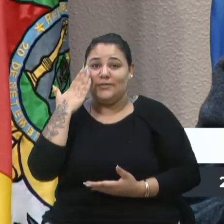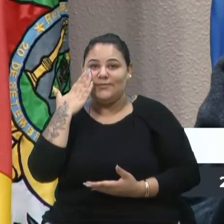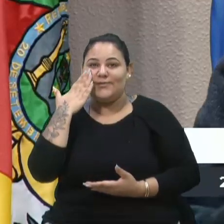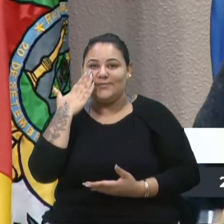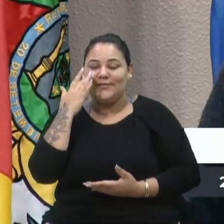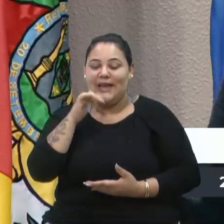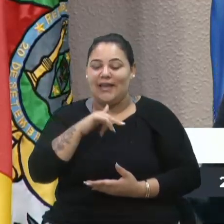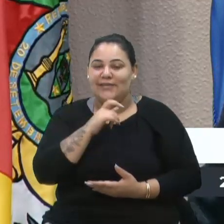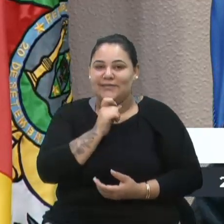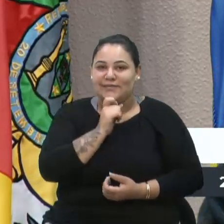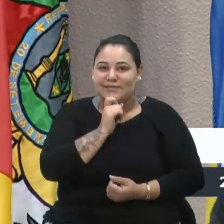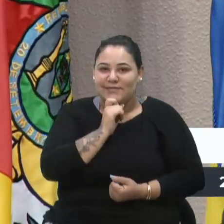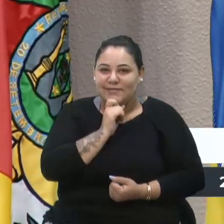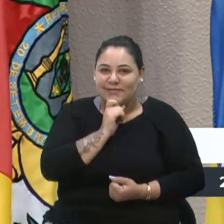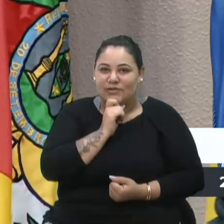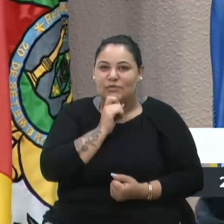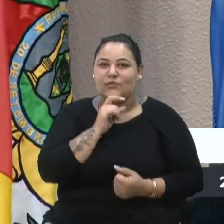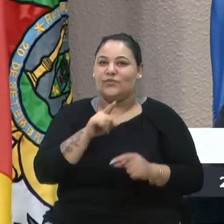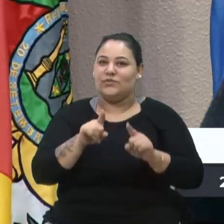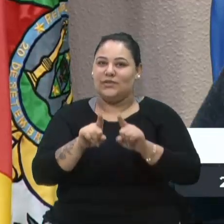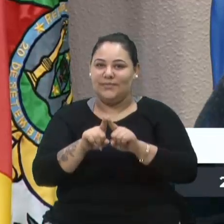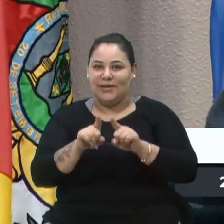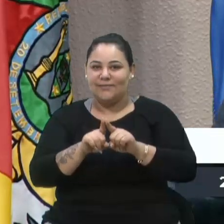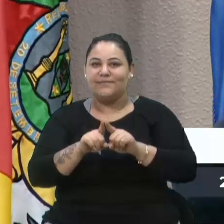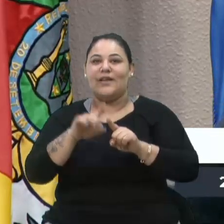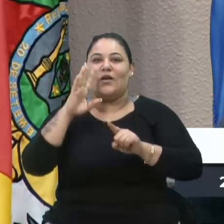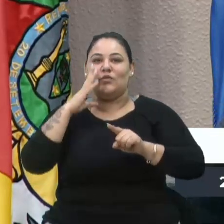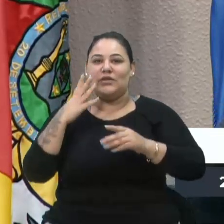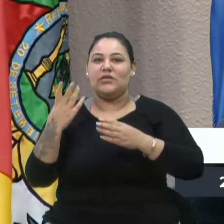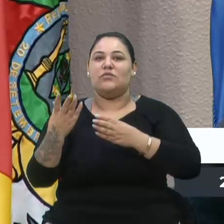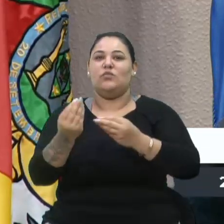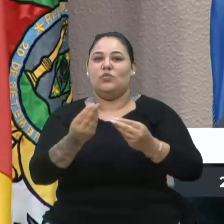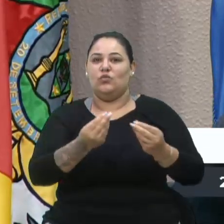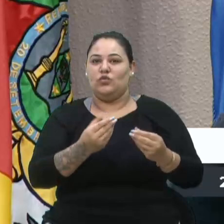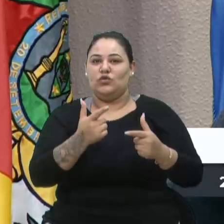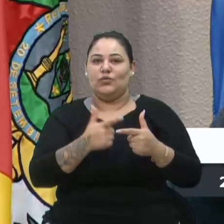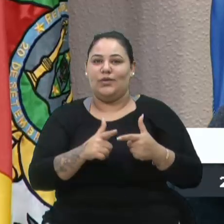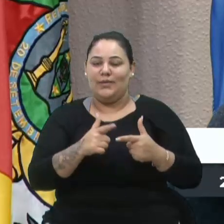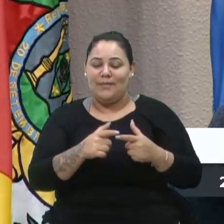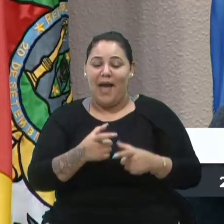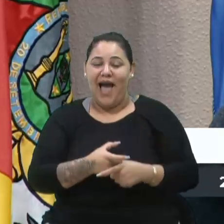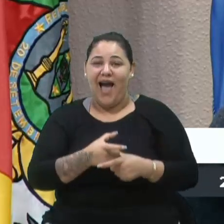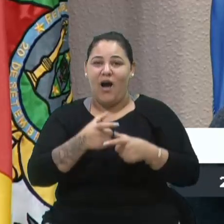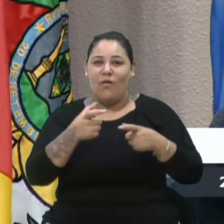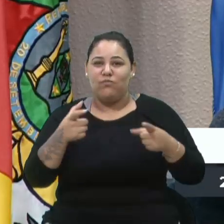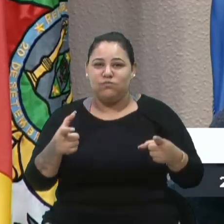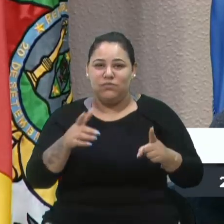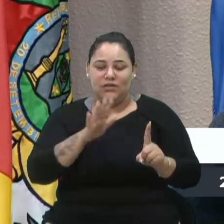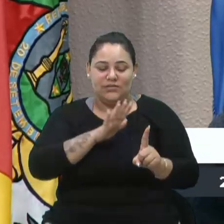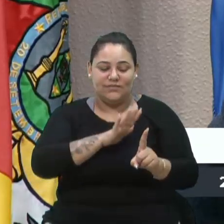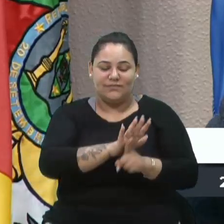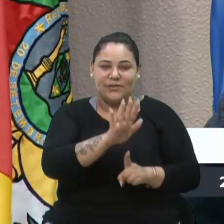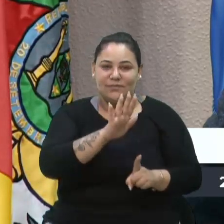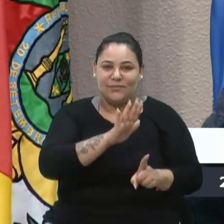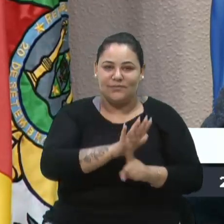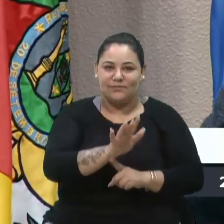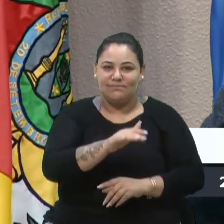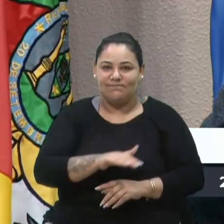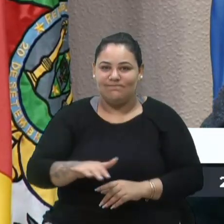do inverno, é inevitável que a demanda da nossa saúde, ela vem a aumentar.